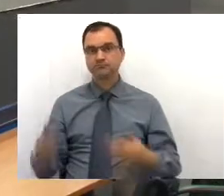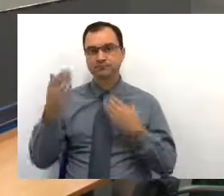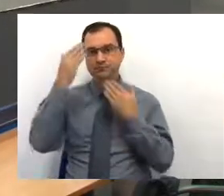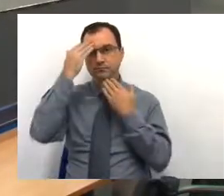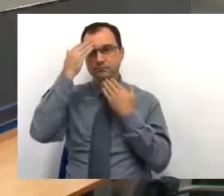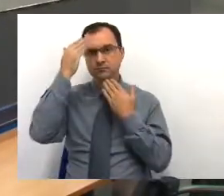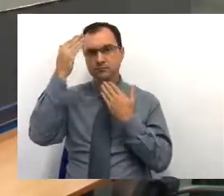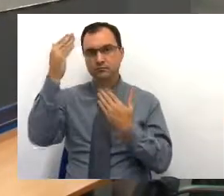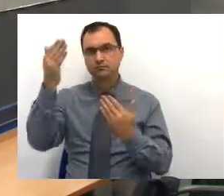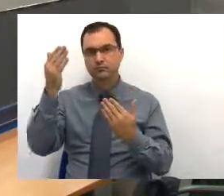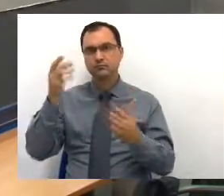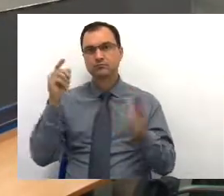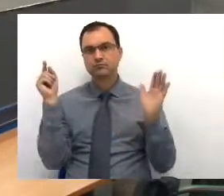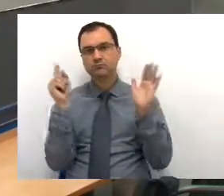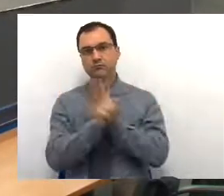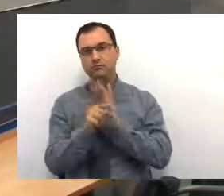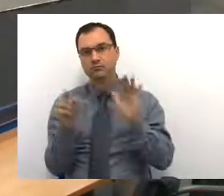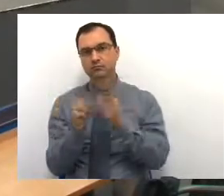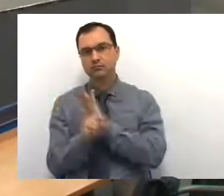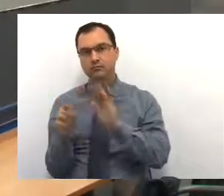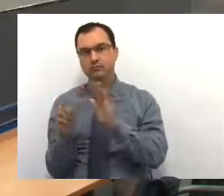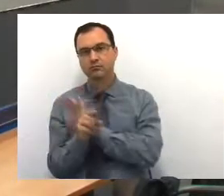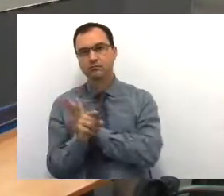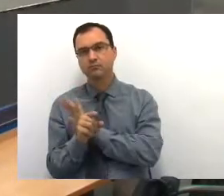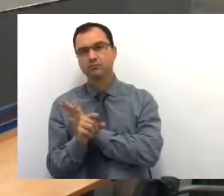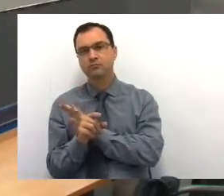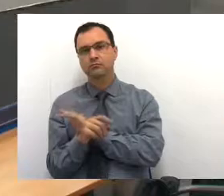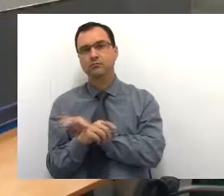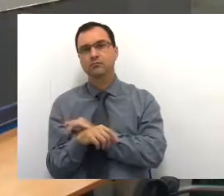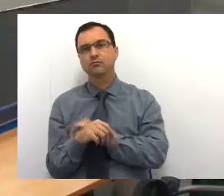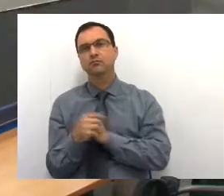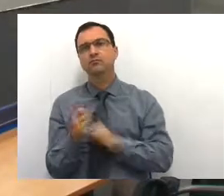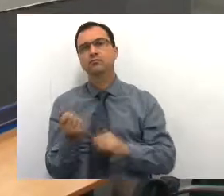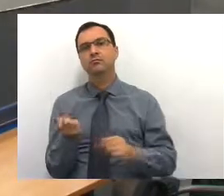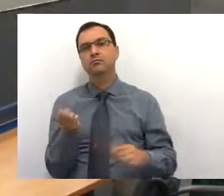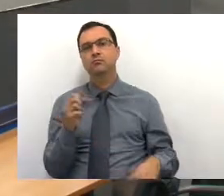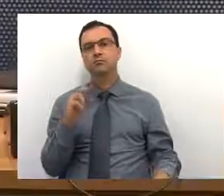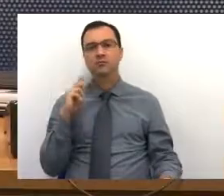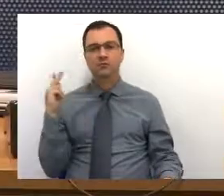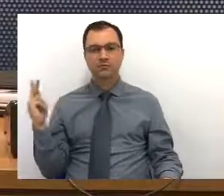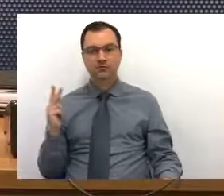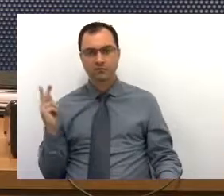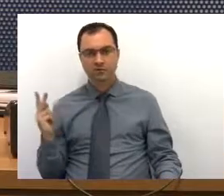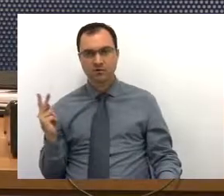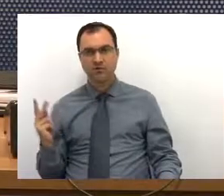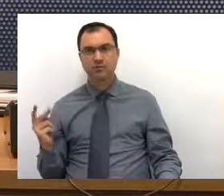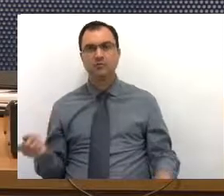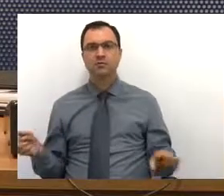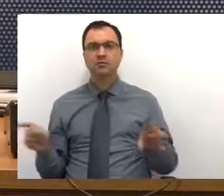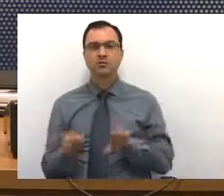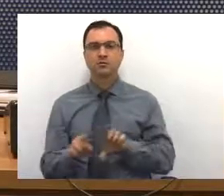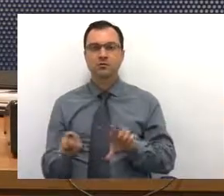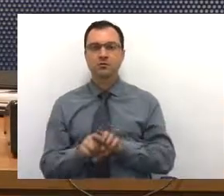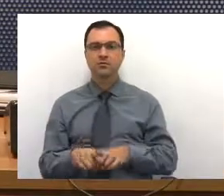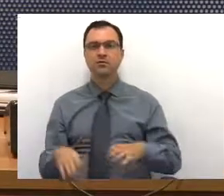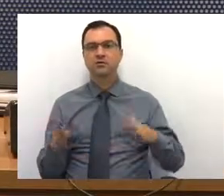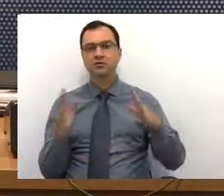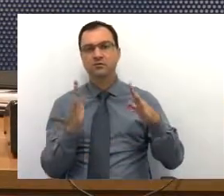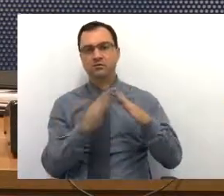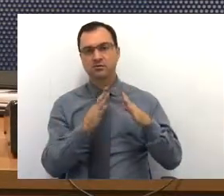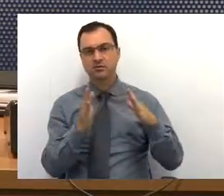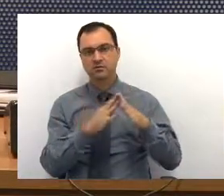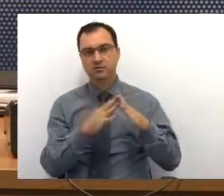Agradeço as perguntas dos senhores vereadores e também dos moradores.